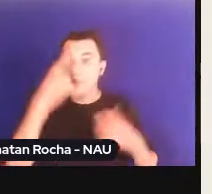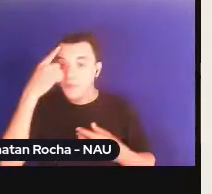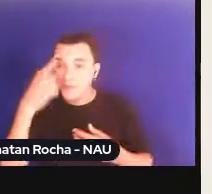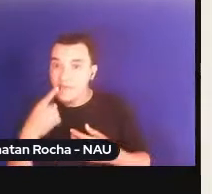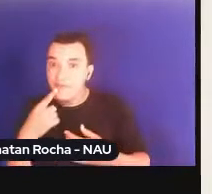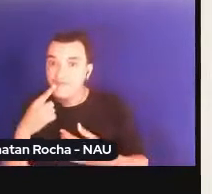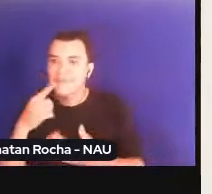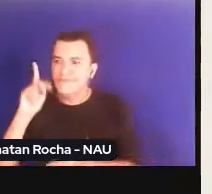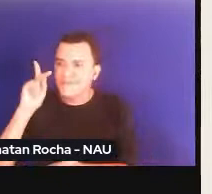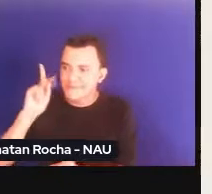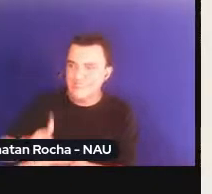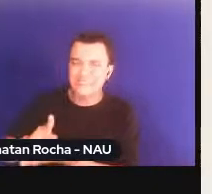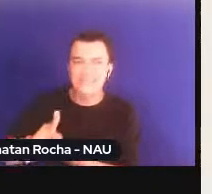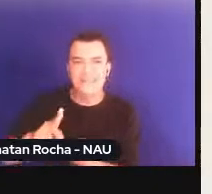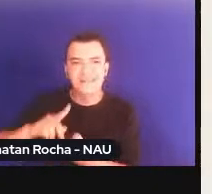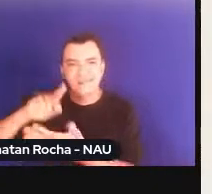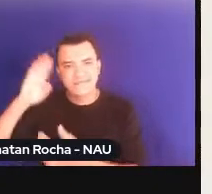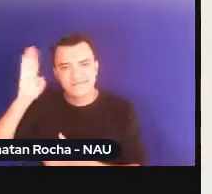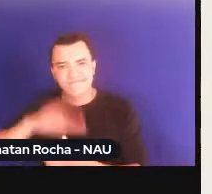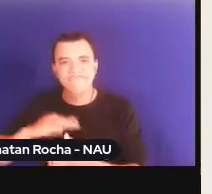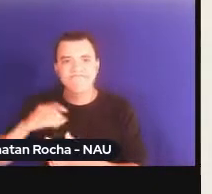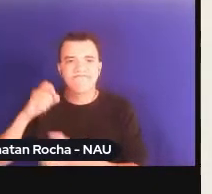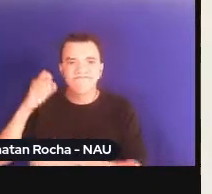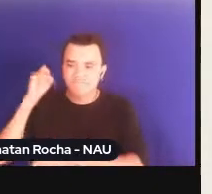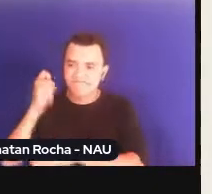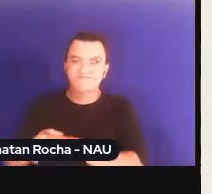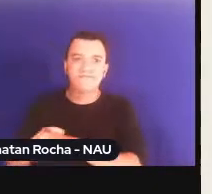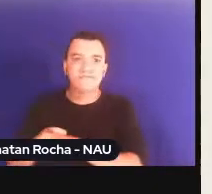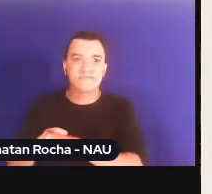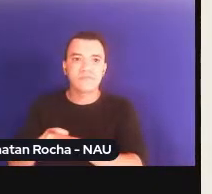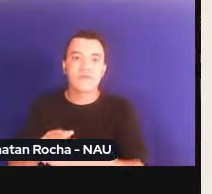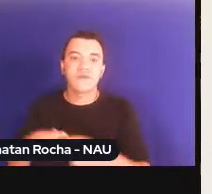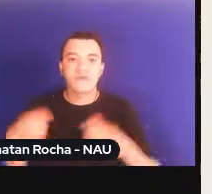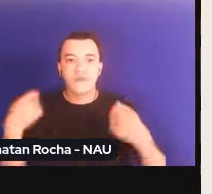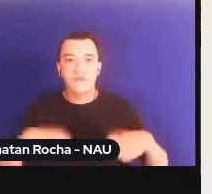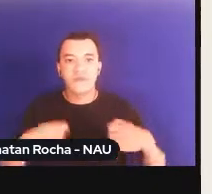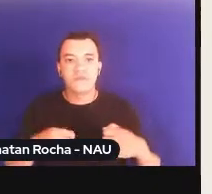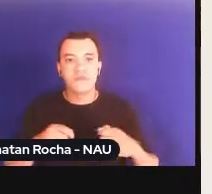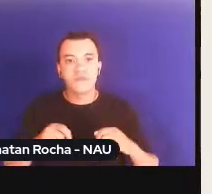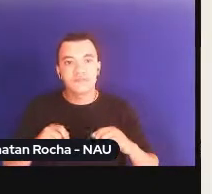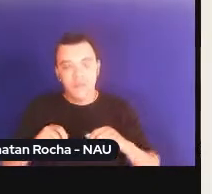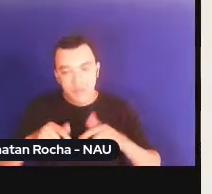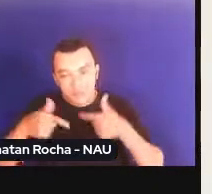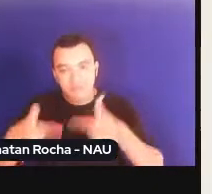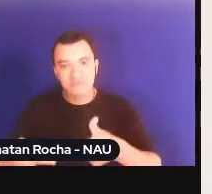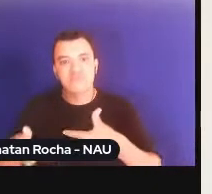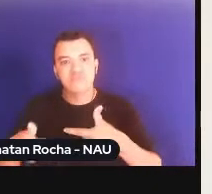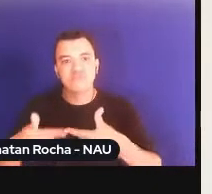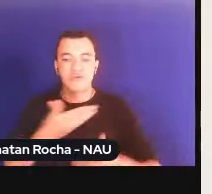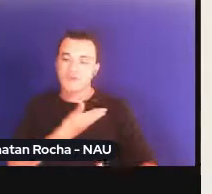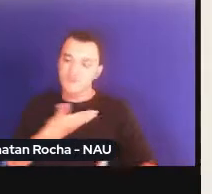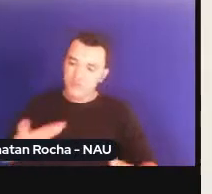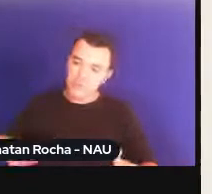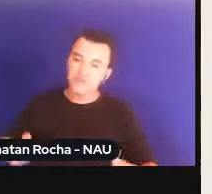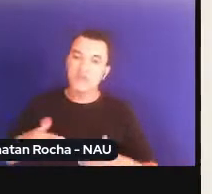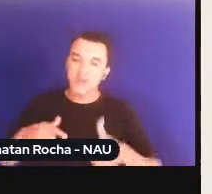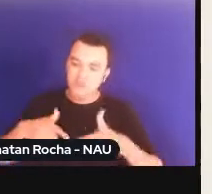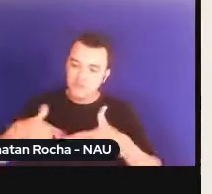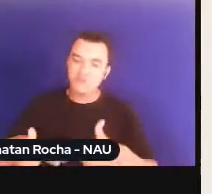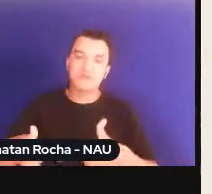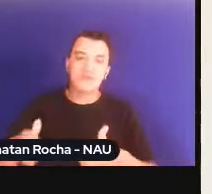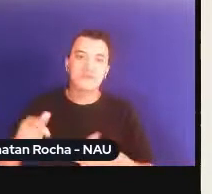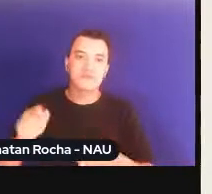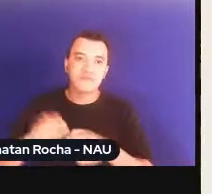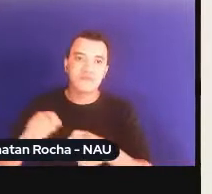cruel, concreto. que requer uma atuação incisiva do Estado para que eleja,